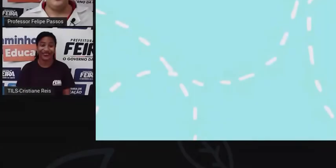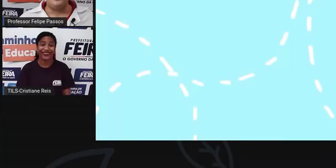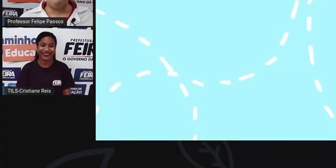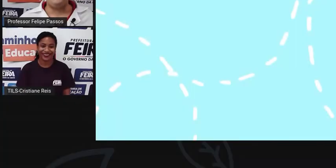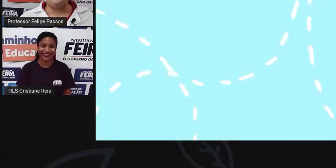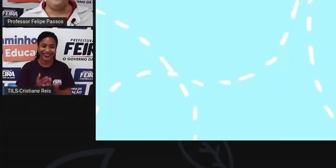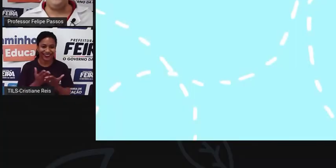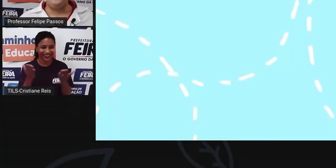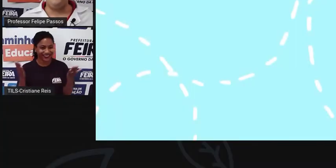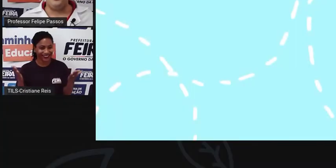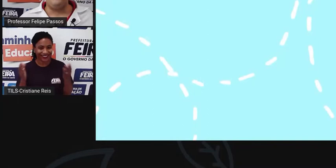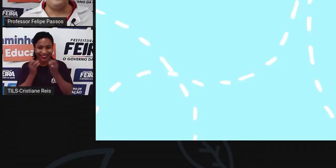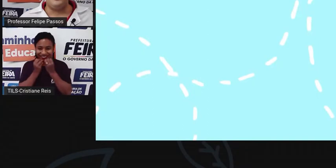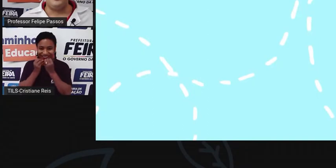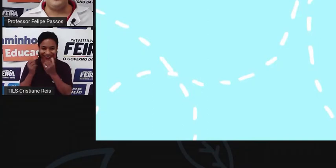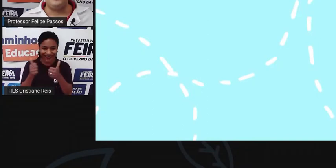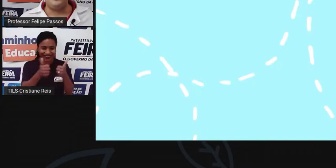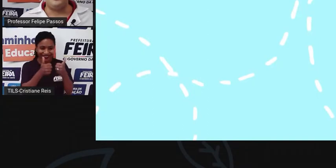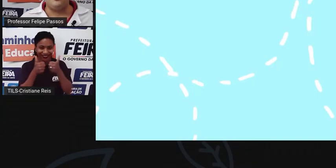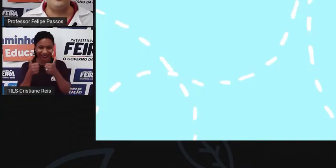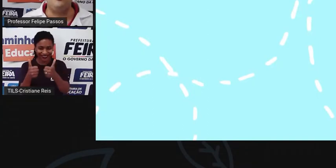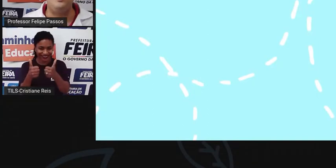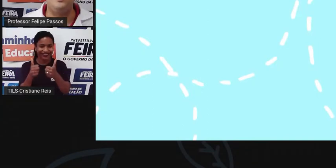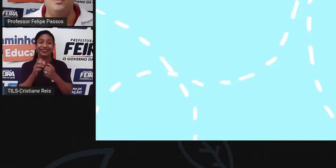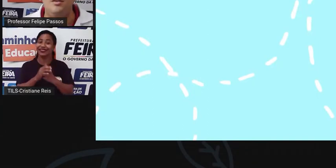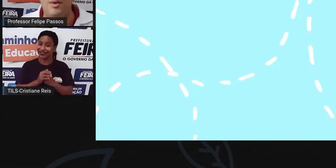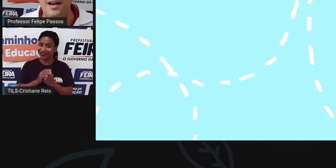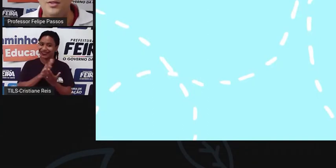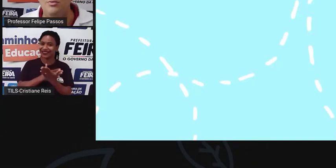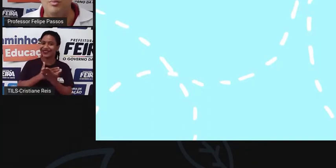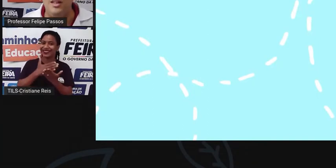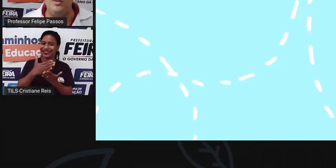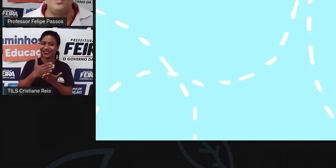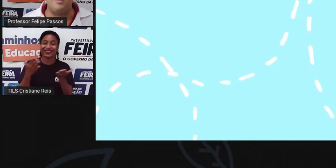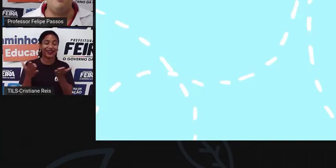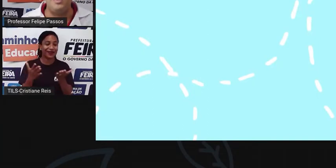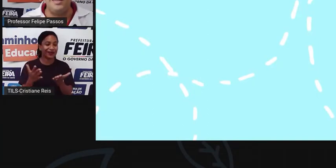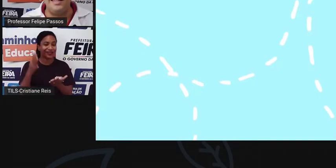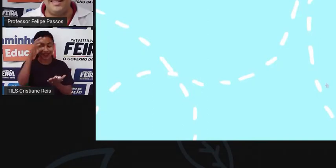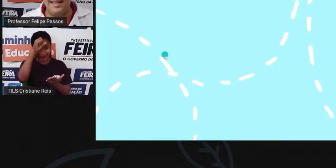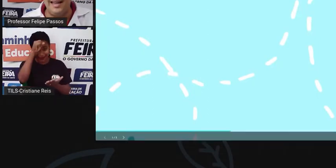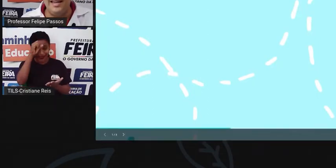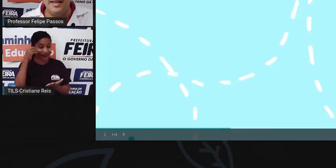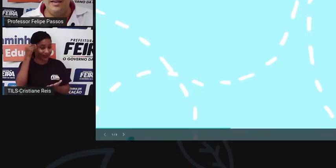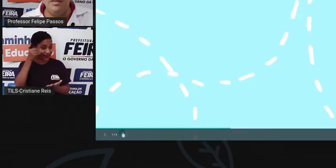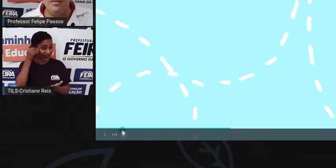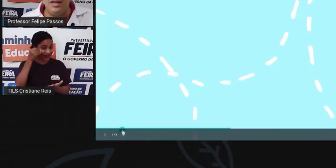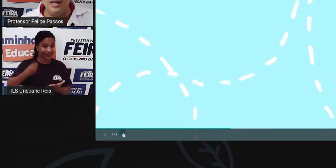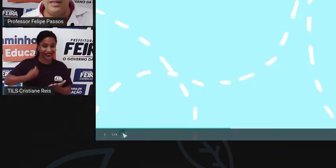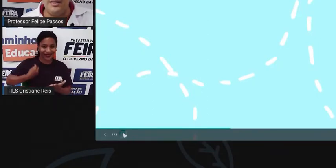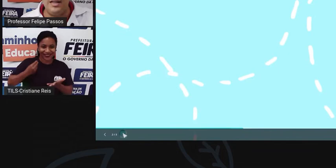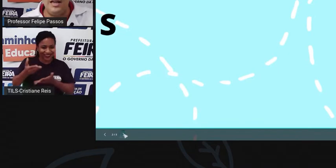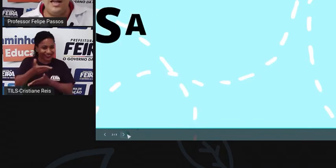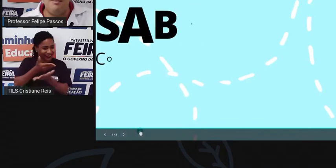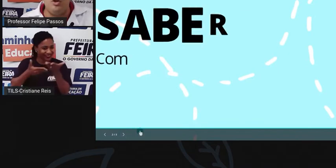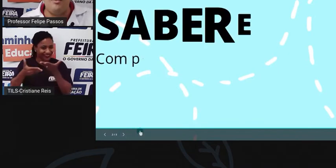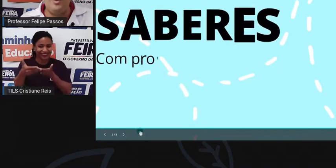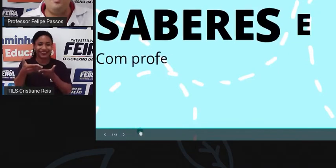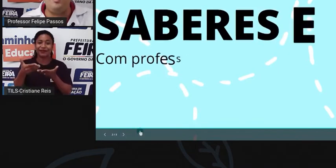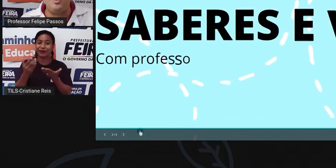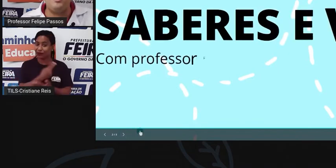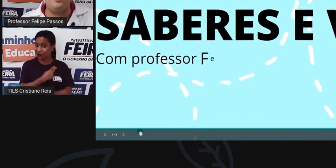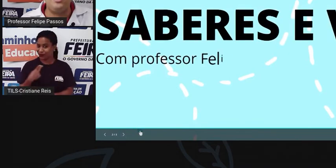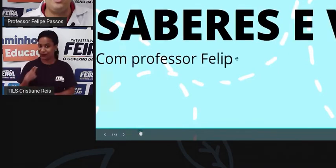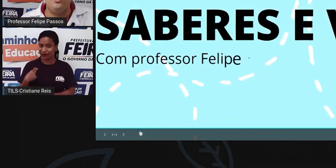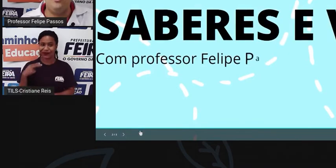E aí, pessoal, tudo bem com vocês? Estamos começando aqui mais um Momento Saberes e Viveres. Meu nome é